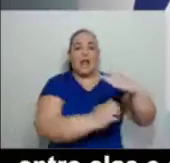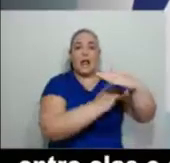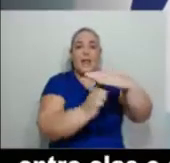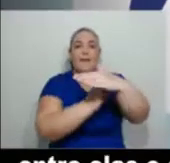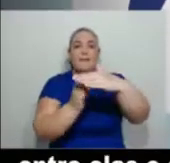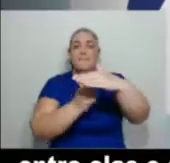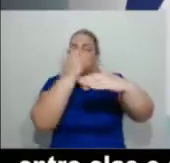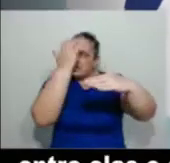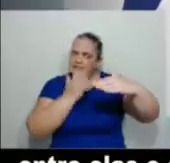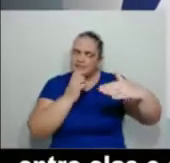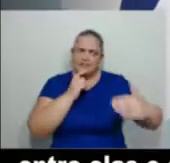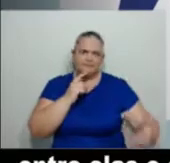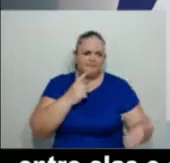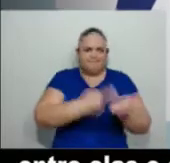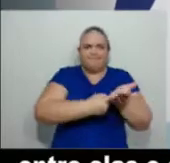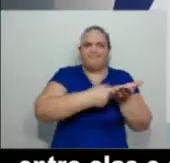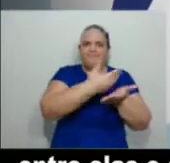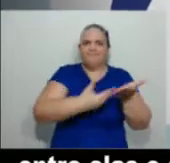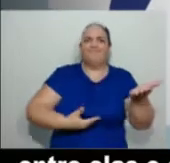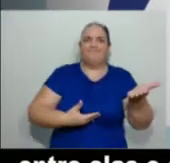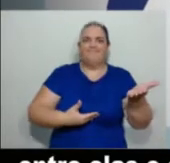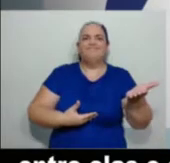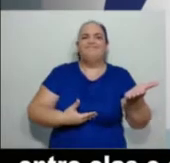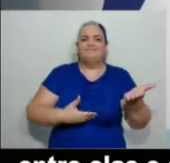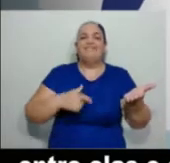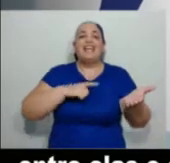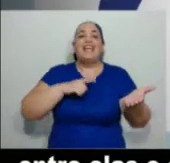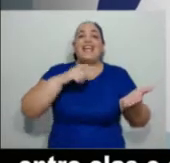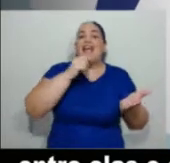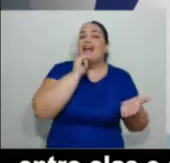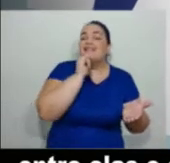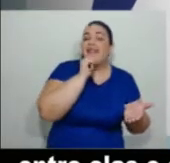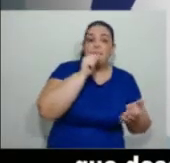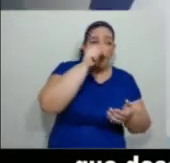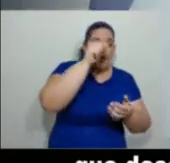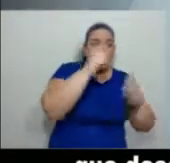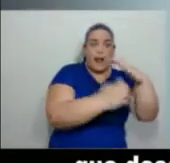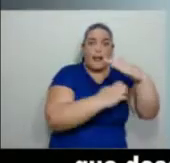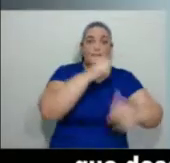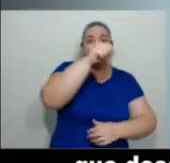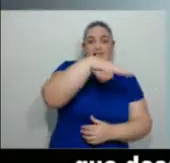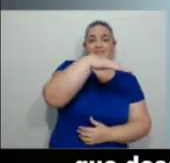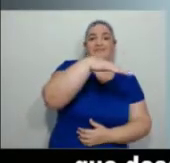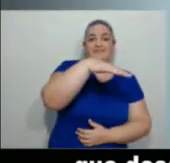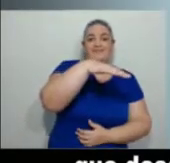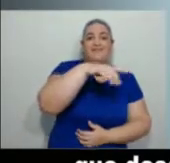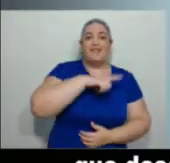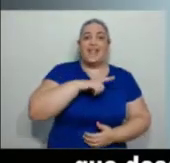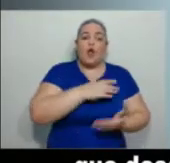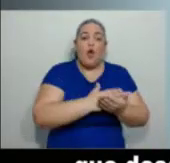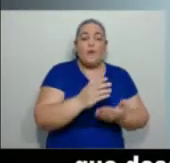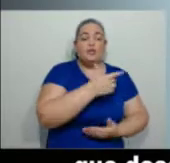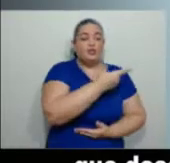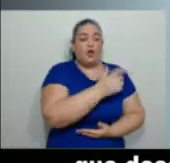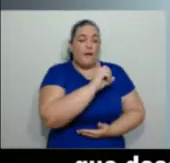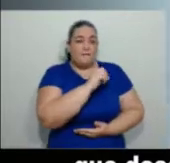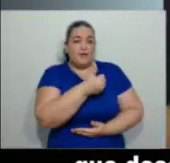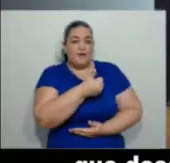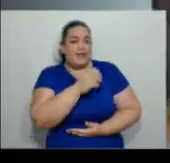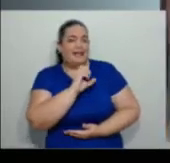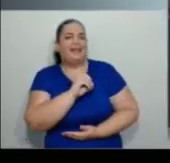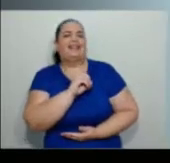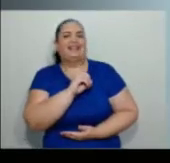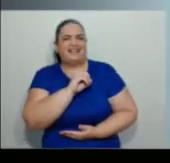elas, o apoio da CELF, Companhia Energética de Pernambuco, que desde 2010 tem um convênio firmado com a